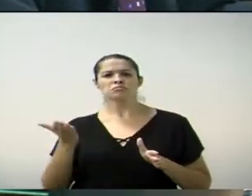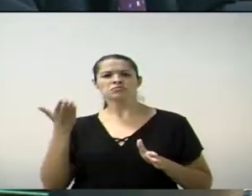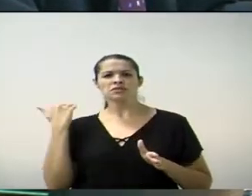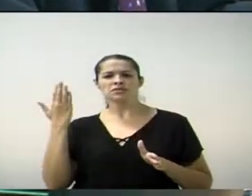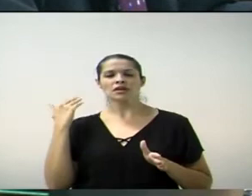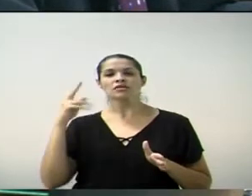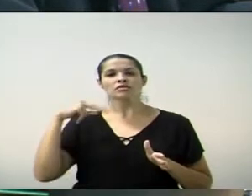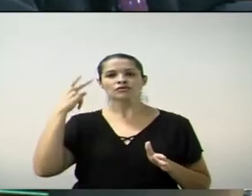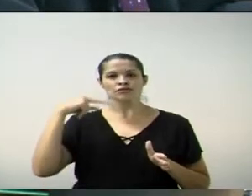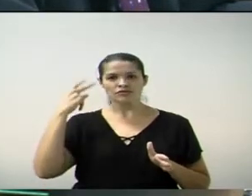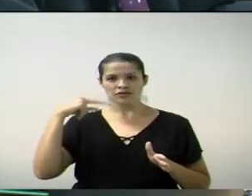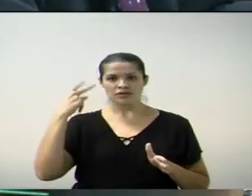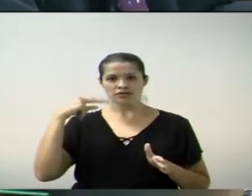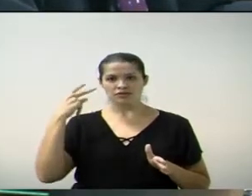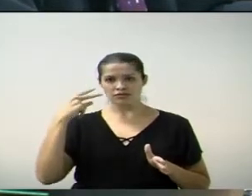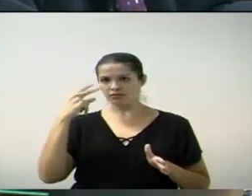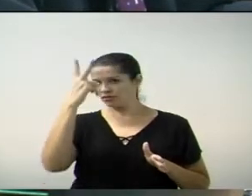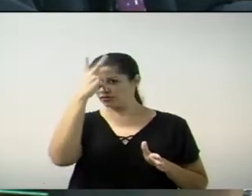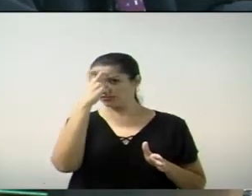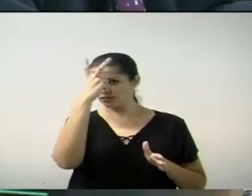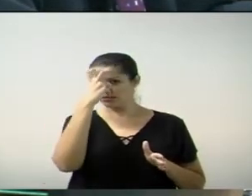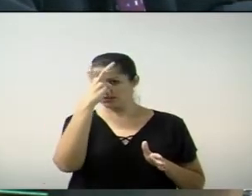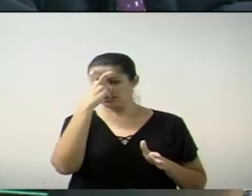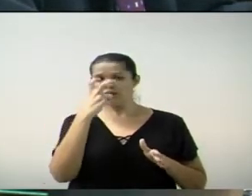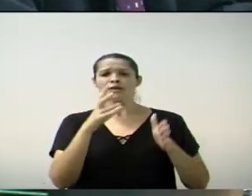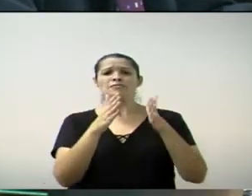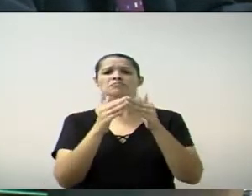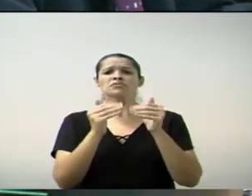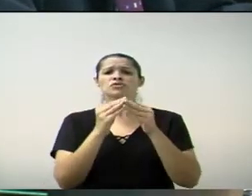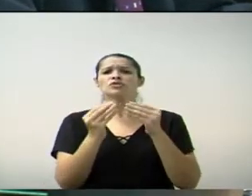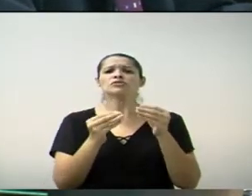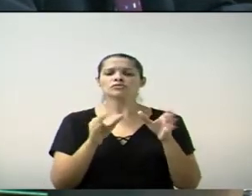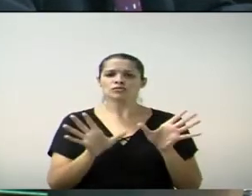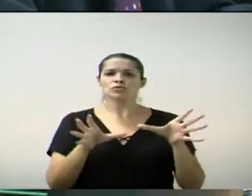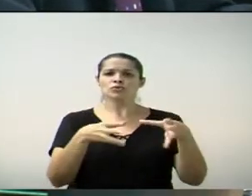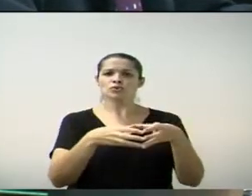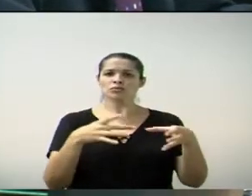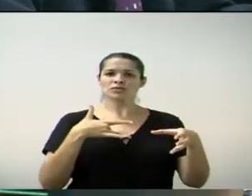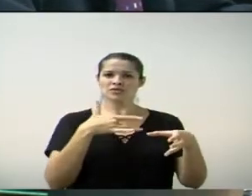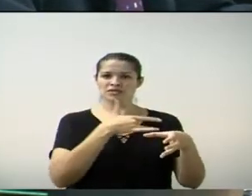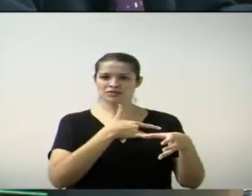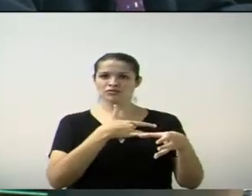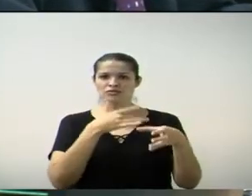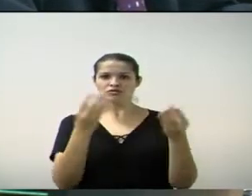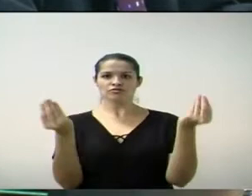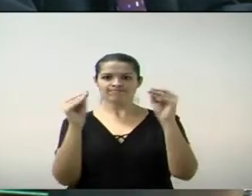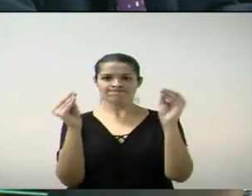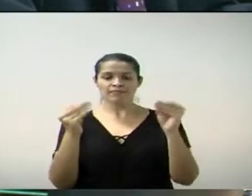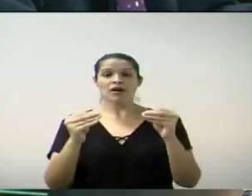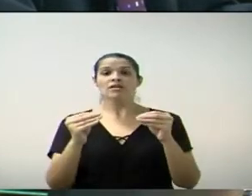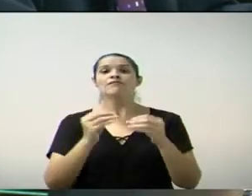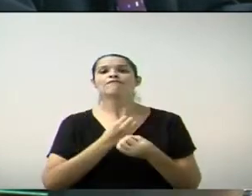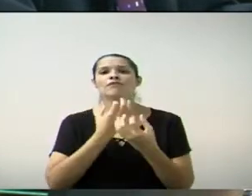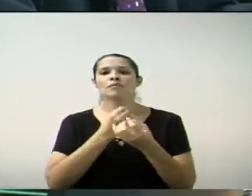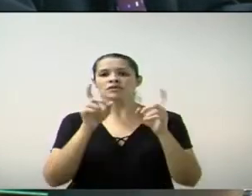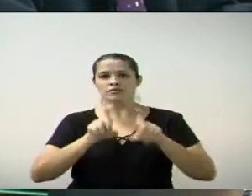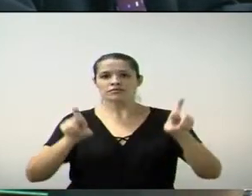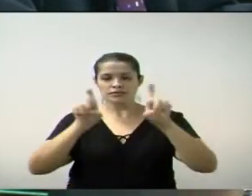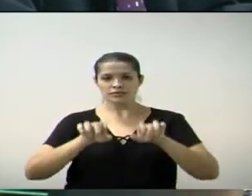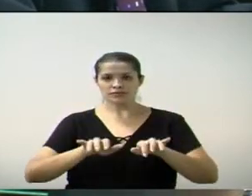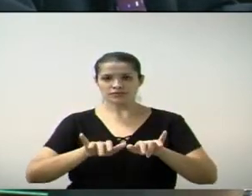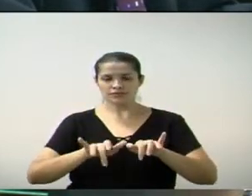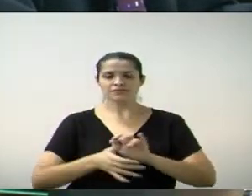do vereador Fábio Valadão, que propôs ao executivo a informatização da rede municipal de saúde. De número